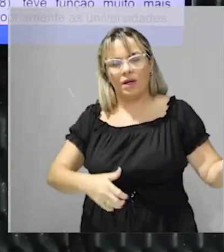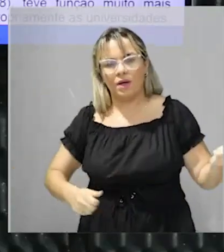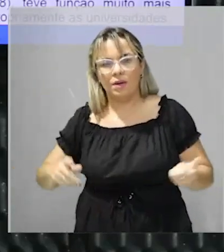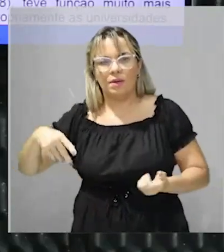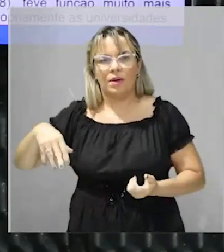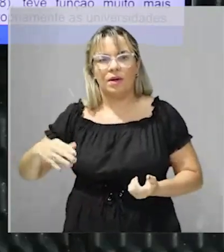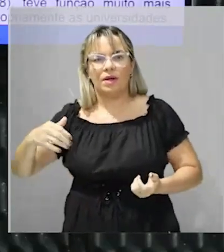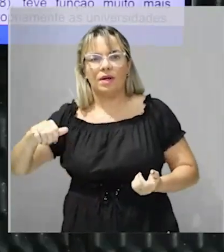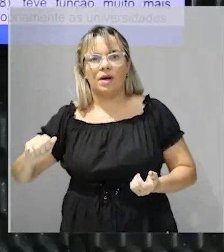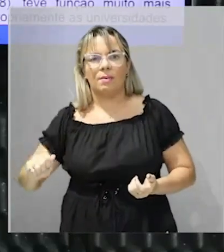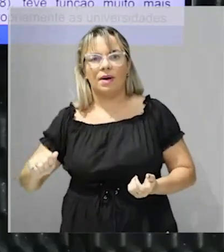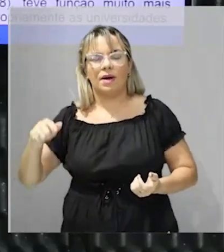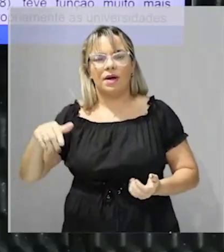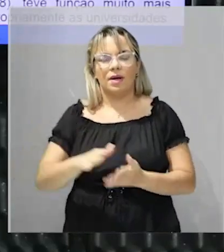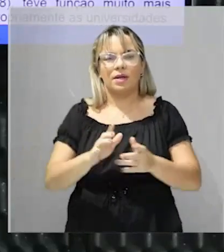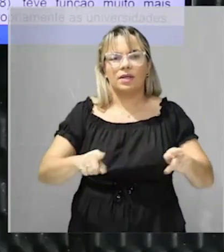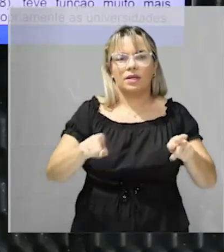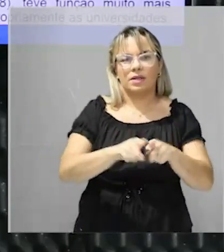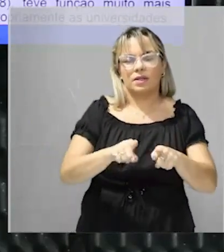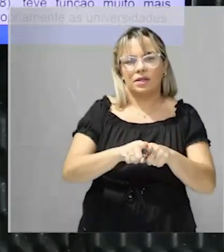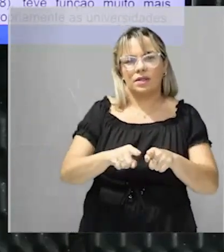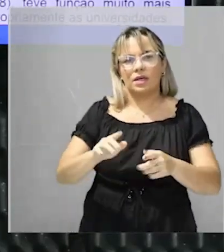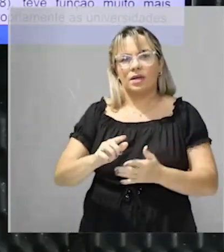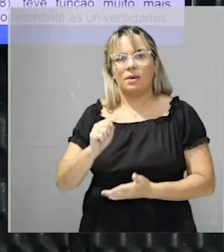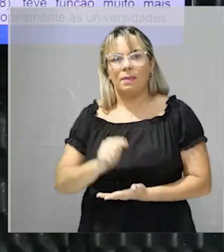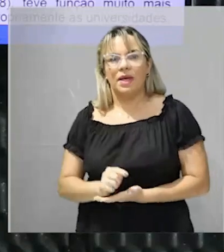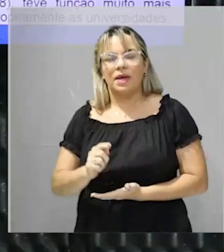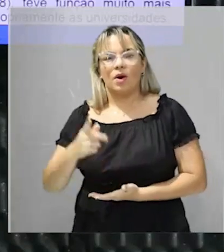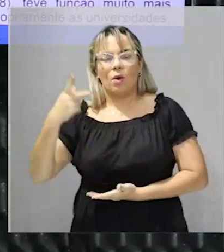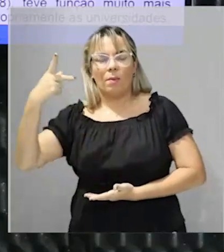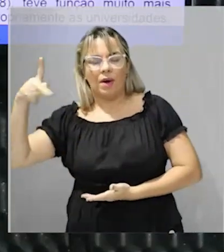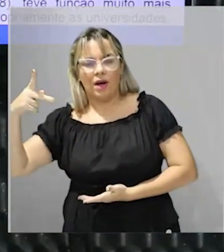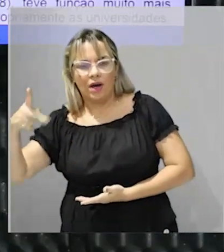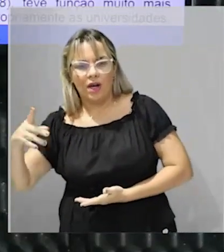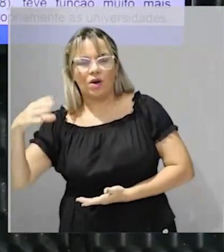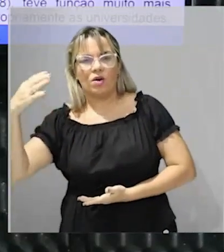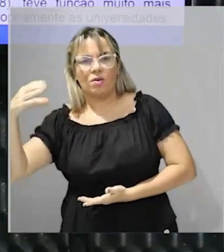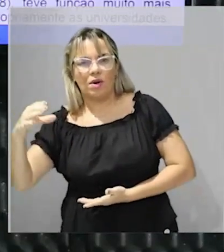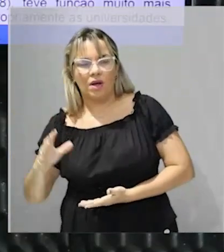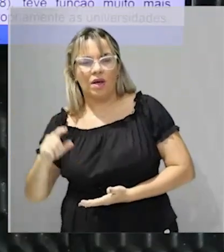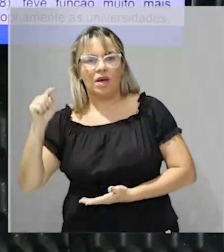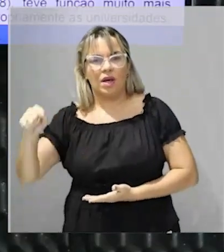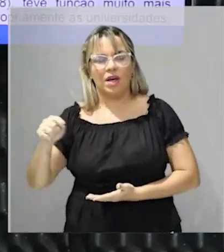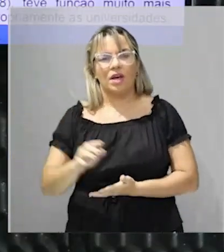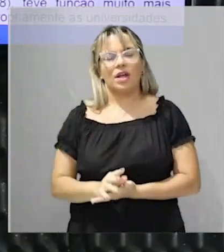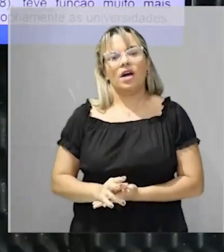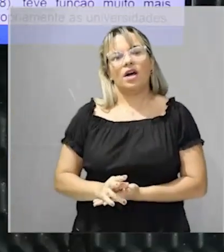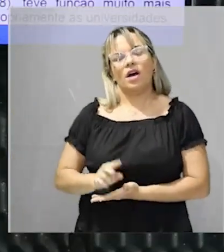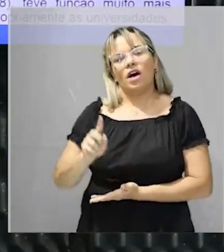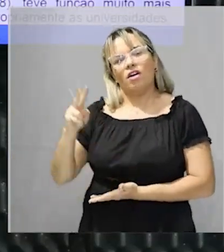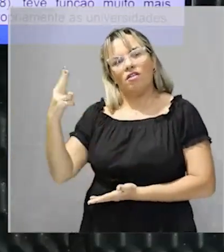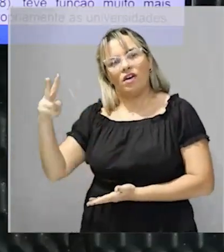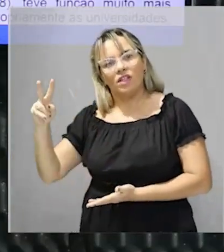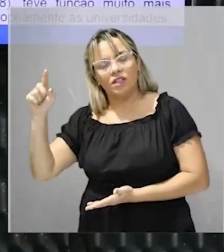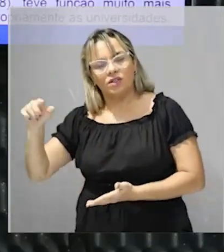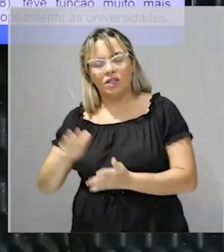Paraguai, Argentina, Venezuela, Colômbia, diversos países vão surgir na América Latina. O